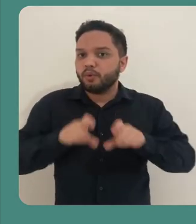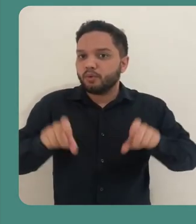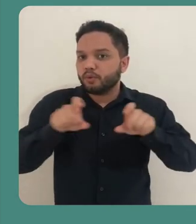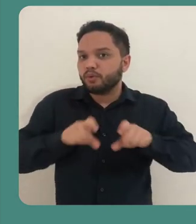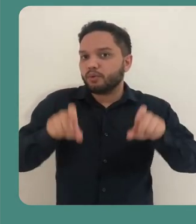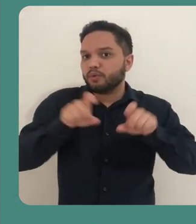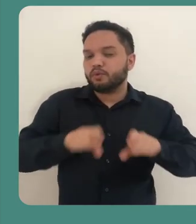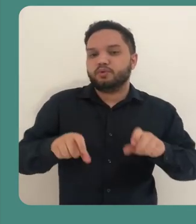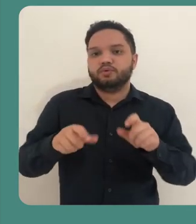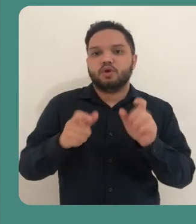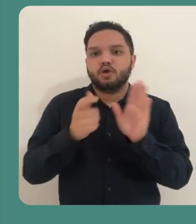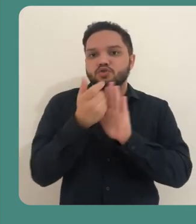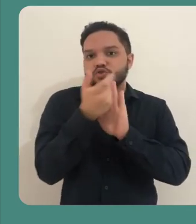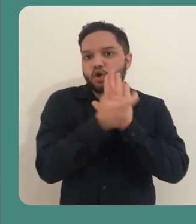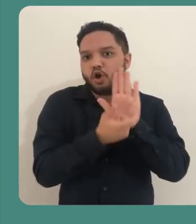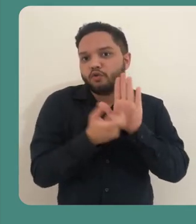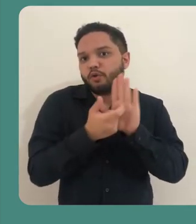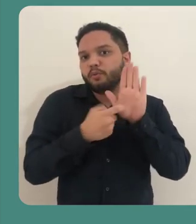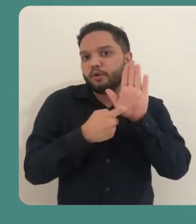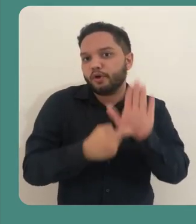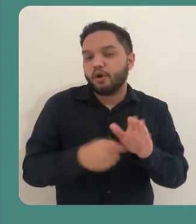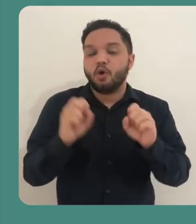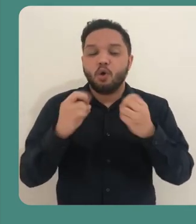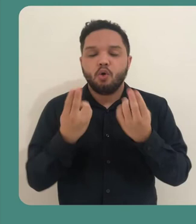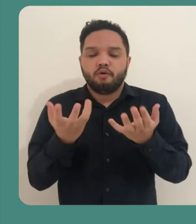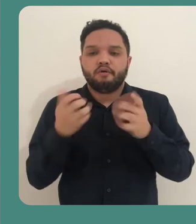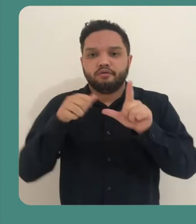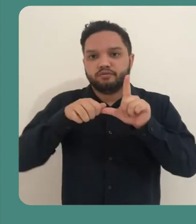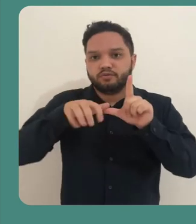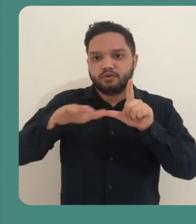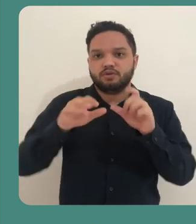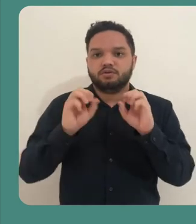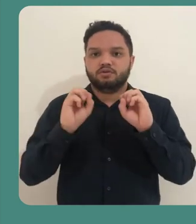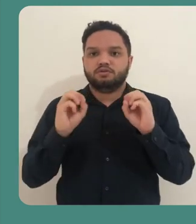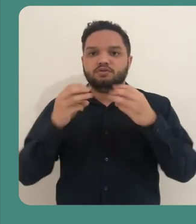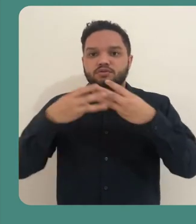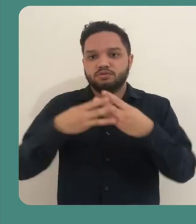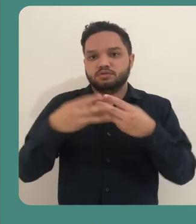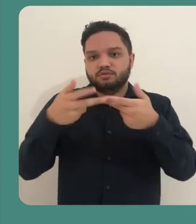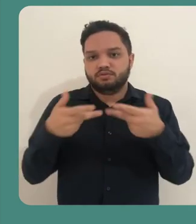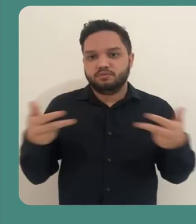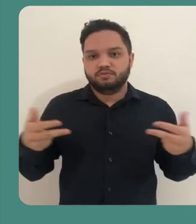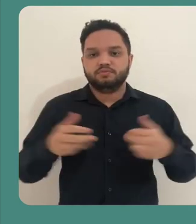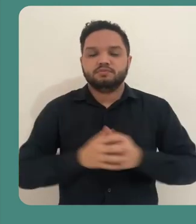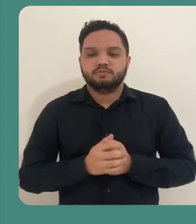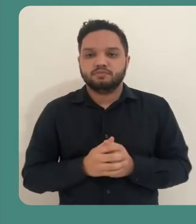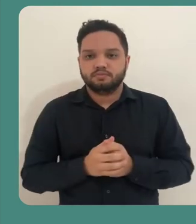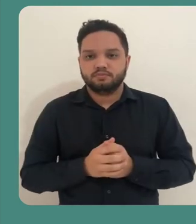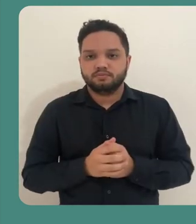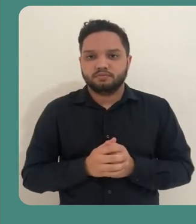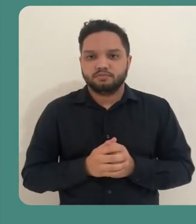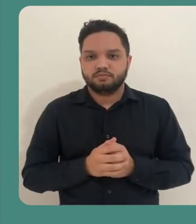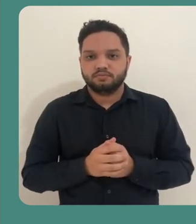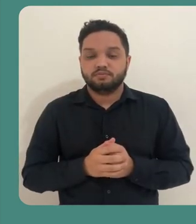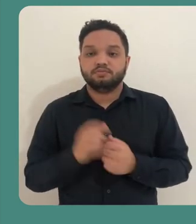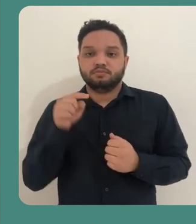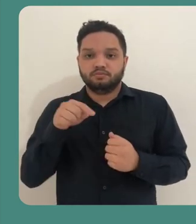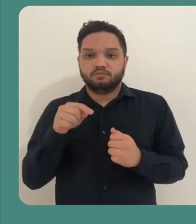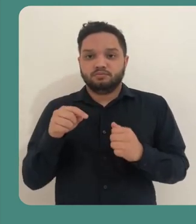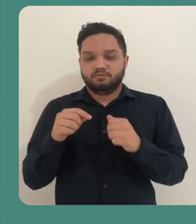software, a tela de um software. Ou também quando você quer compartilhar slides, uma apresentação da sua aula.